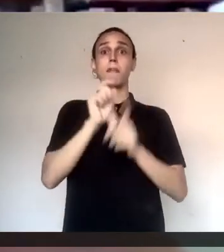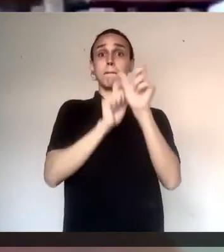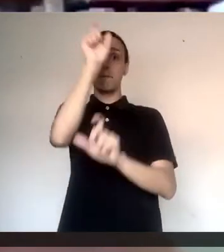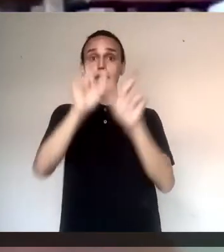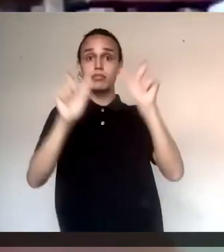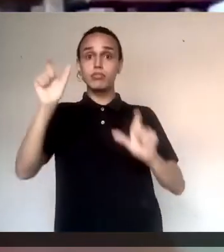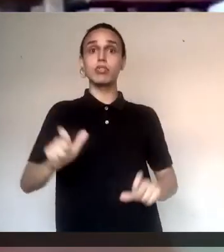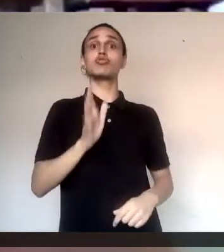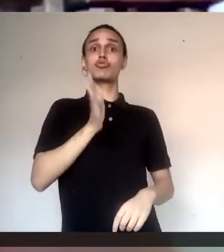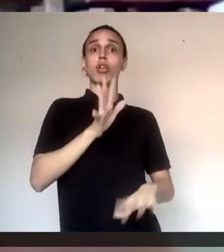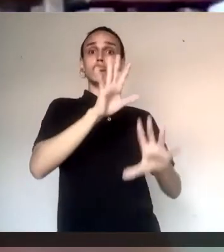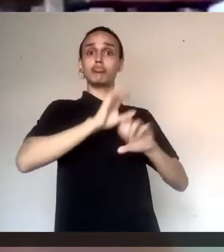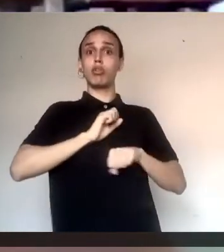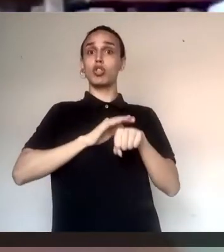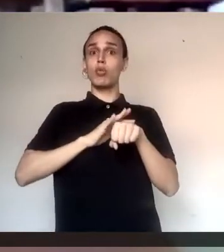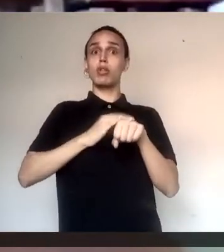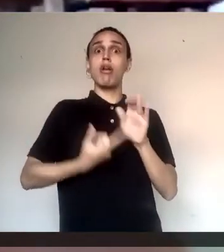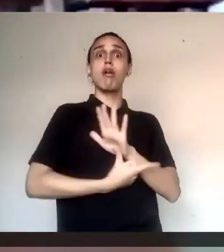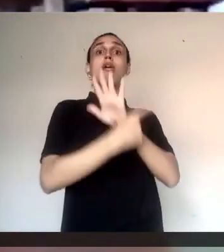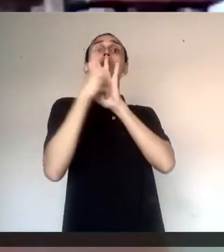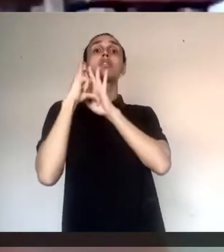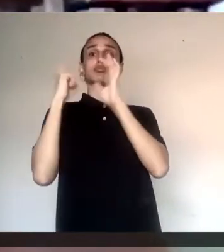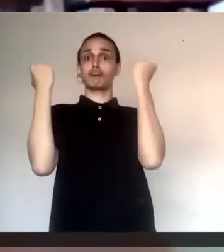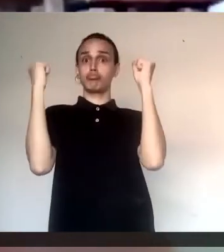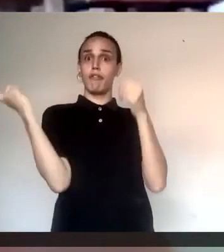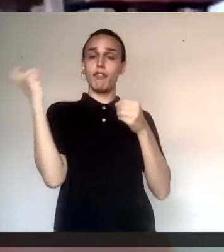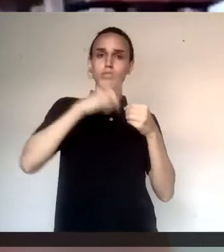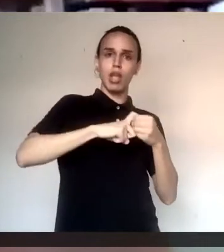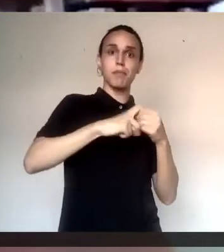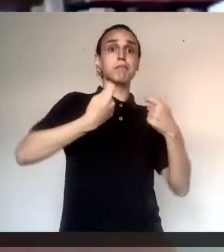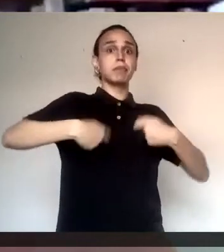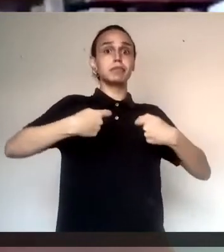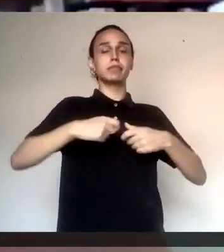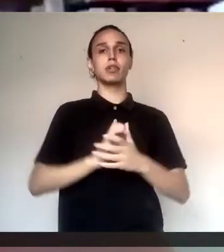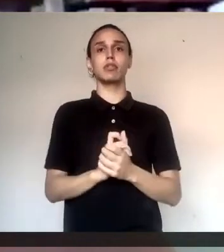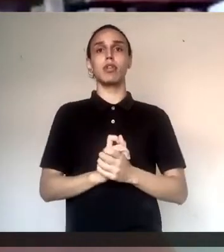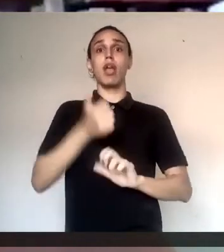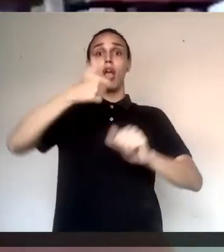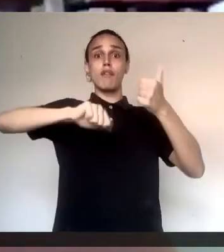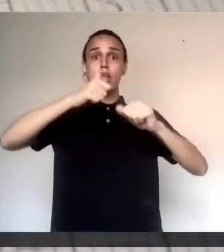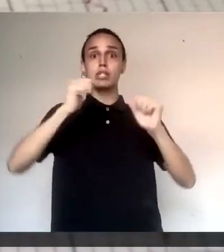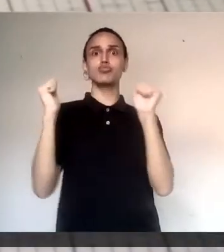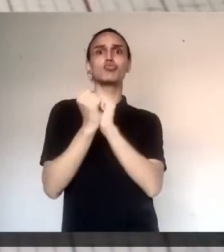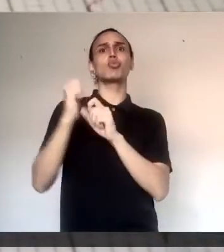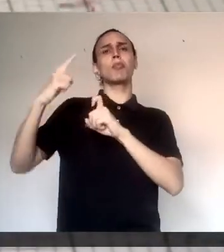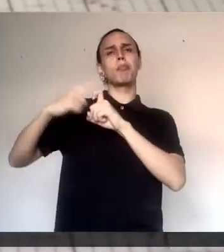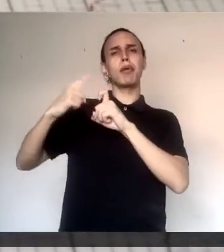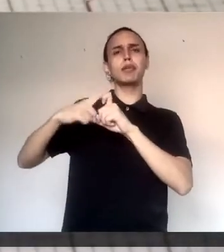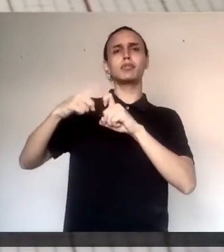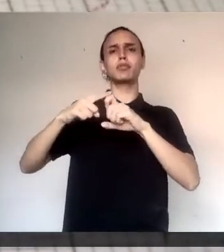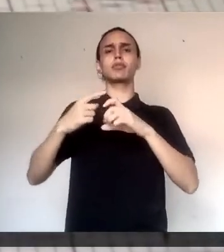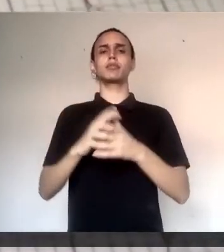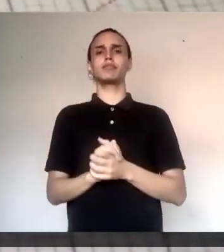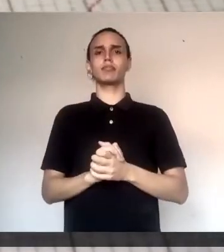que as pessoas que tiveram a doença, antes de voltar à sua prática esportiva com tudo, façam uma avaliação com o seu